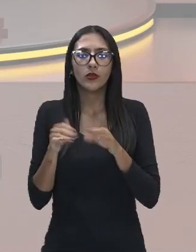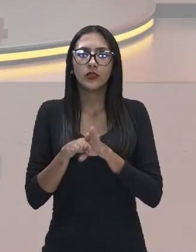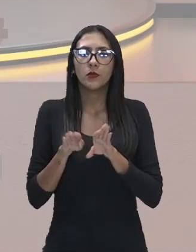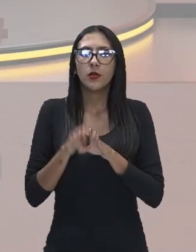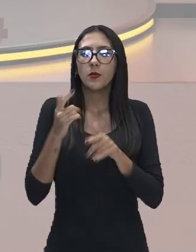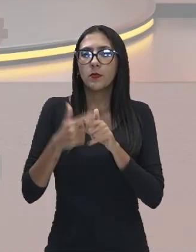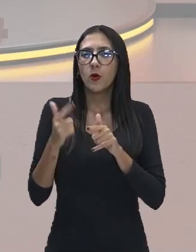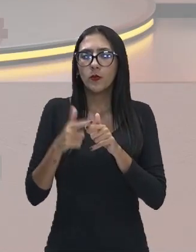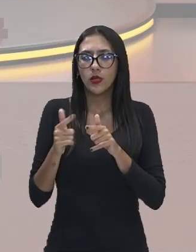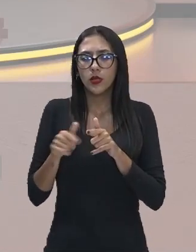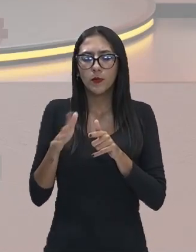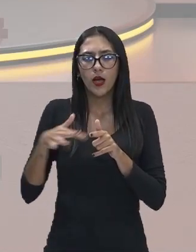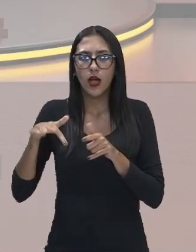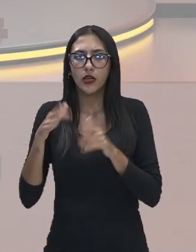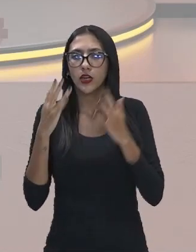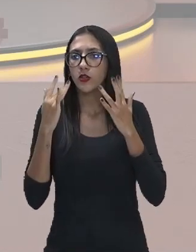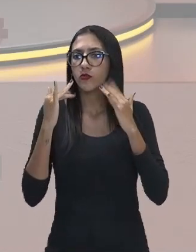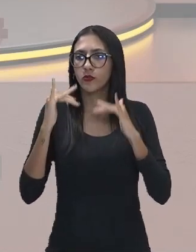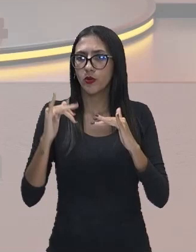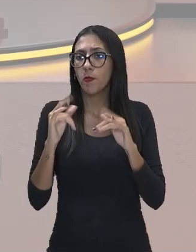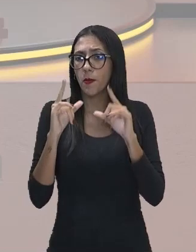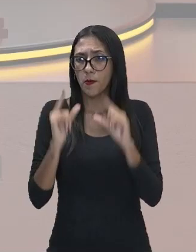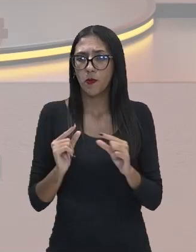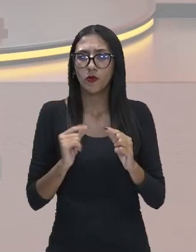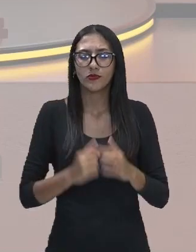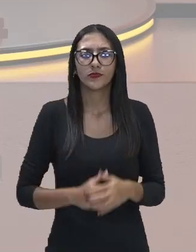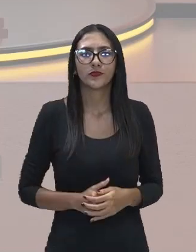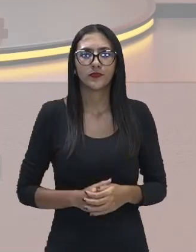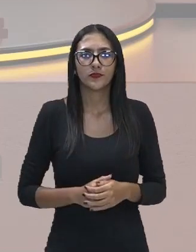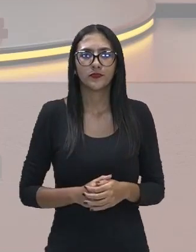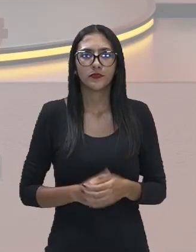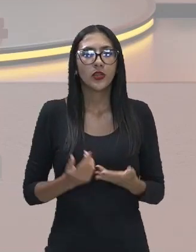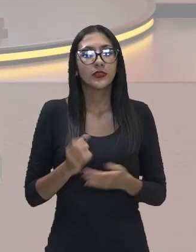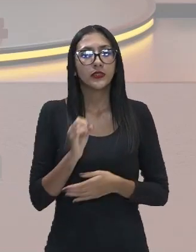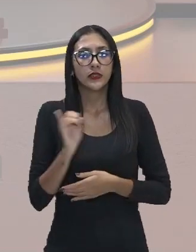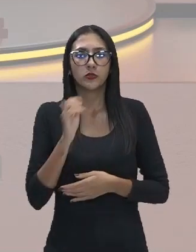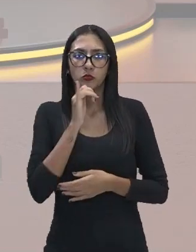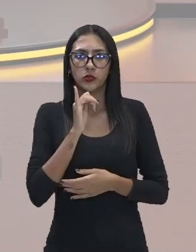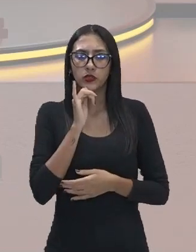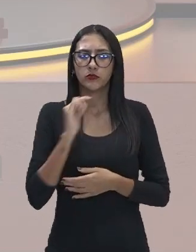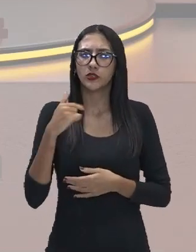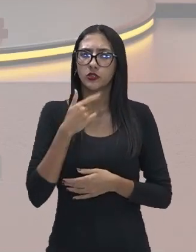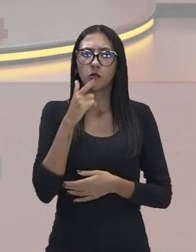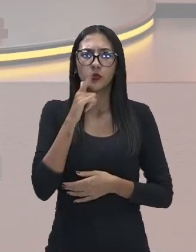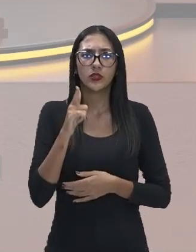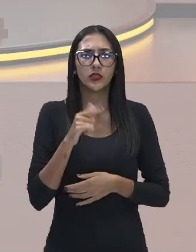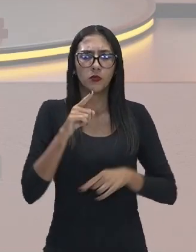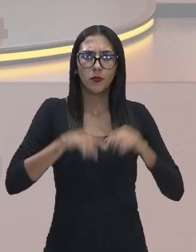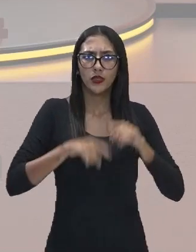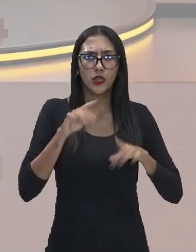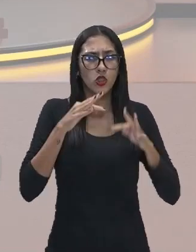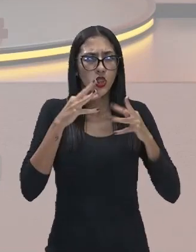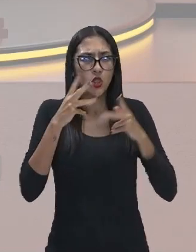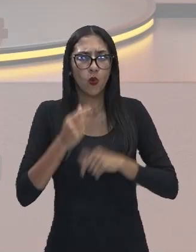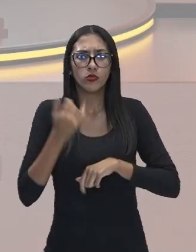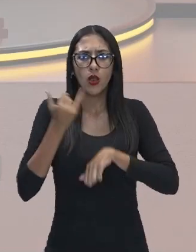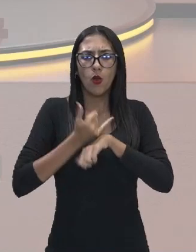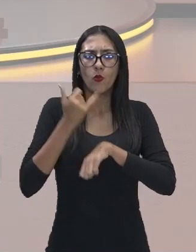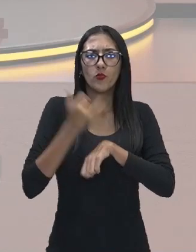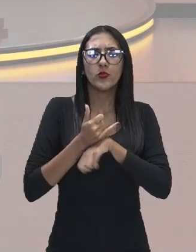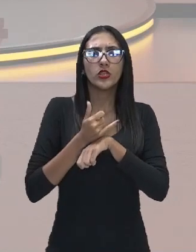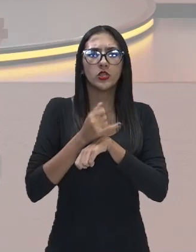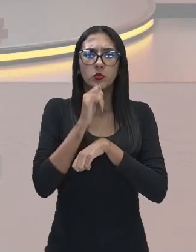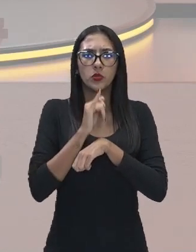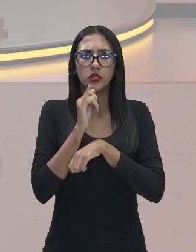ambiental. É óbvio que se eu conseguisse coletar, por exemplo, todas as latas de alumínio que foram